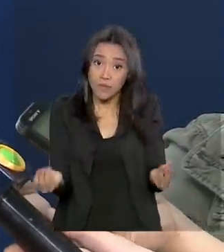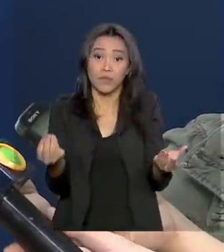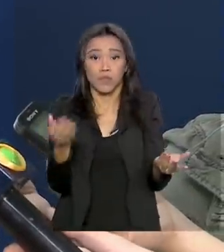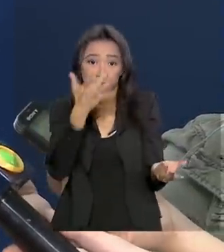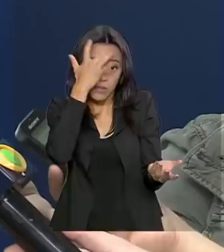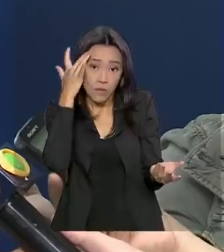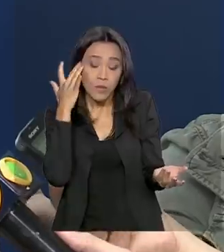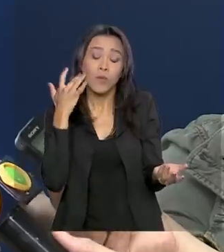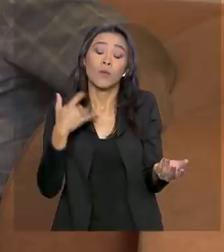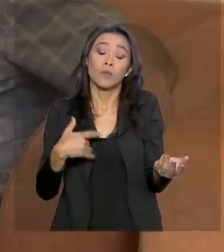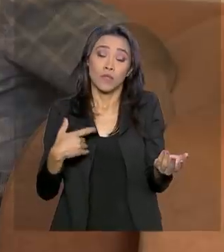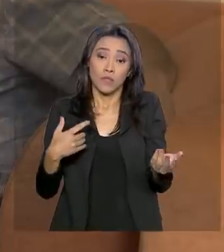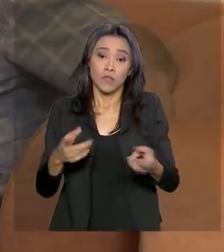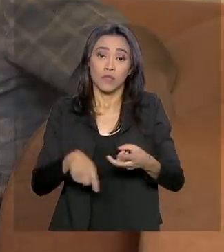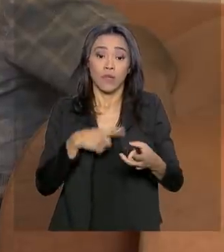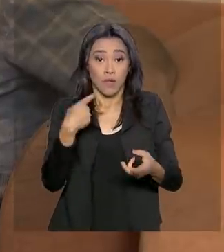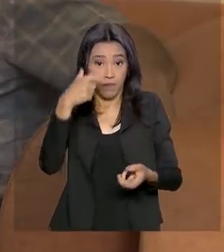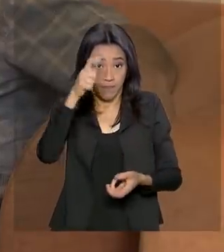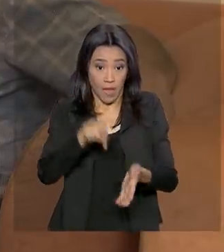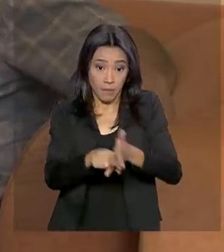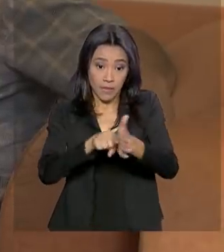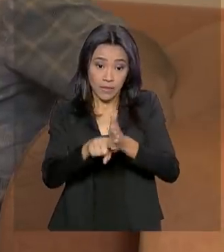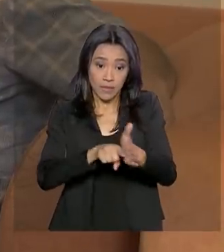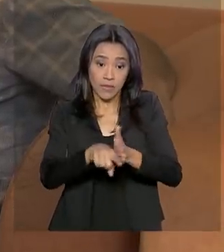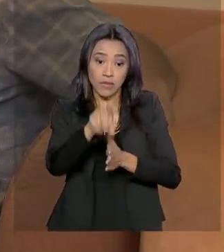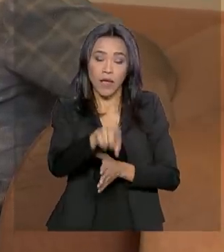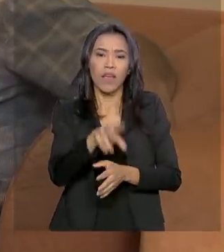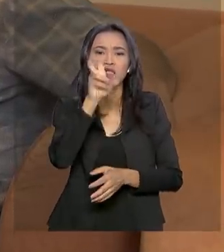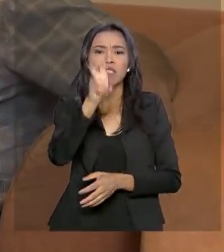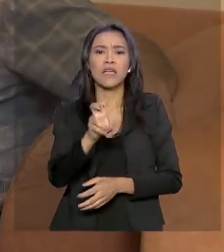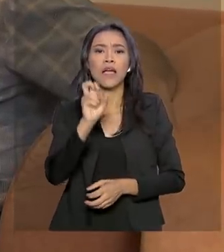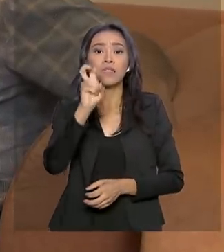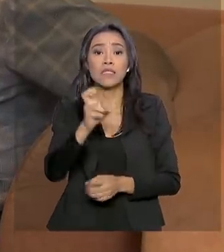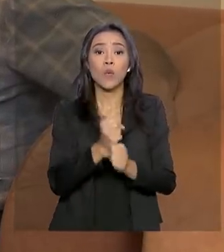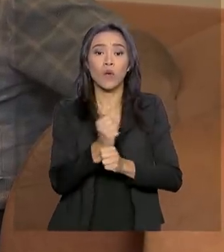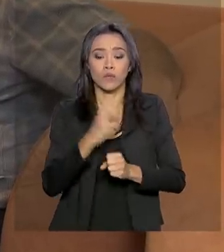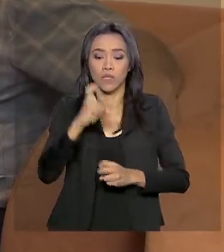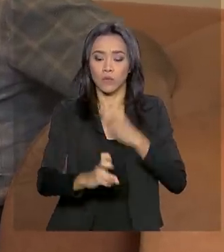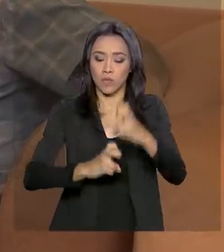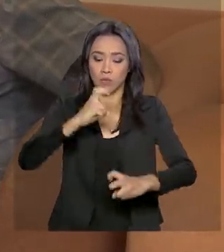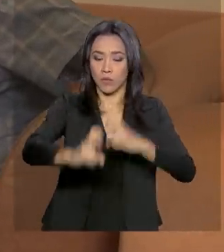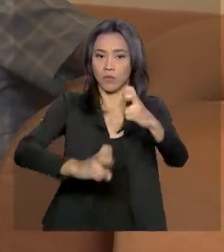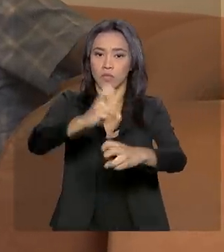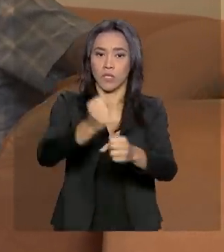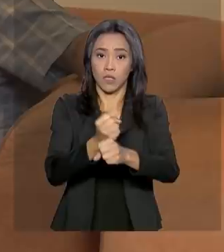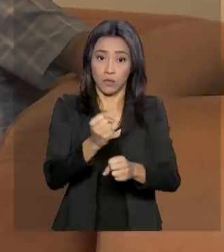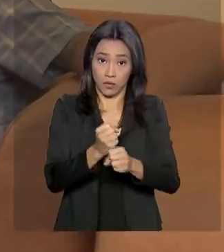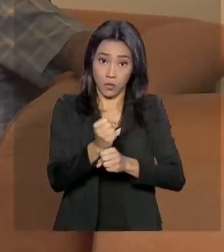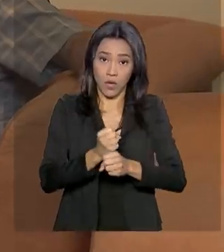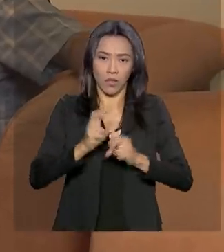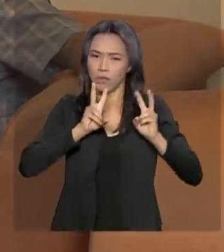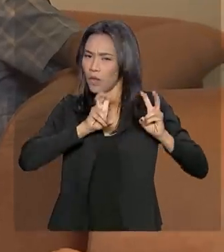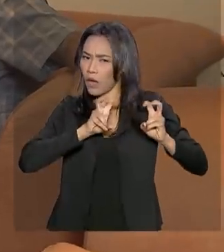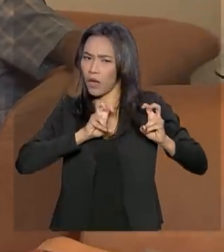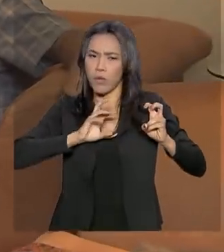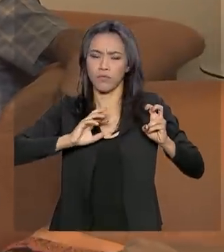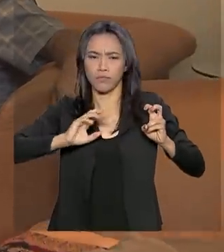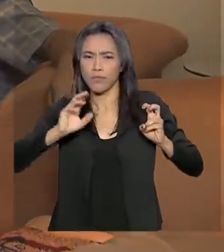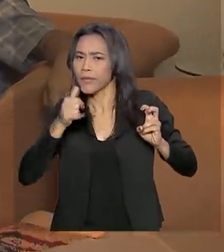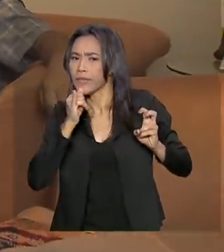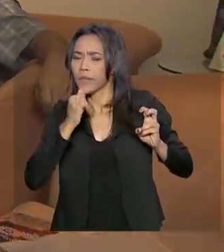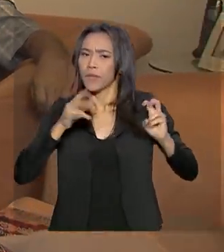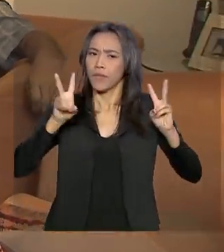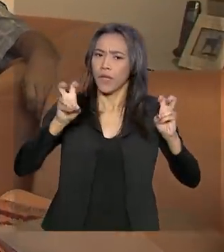população nos últimos tempos. A pesquisa é feita a cada cinco anos. Nesta edição, novos temas serão abordados, como questões sobre